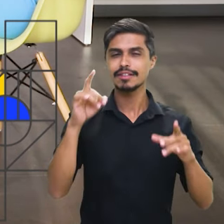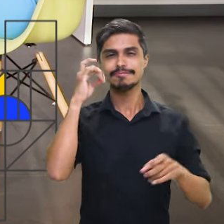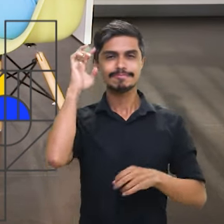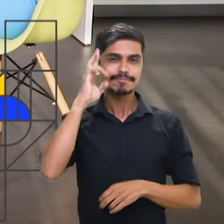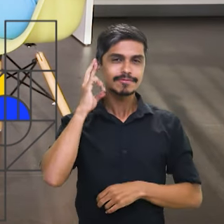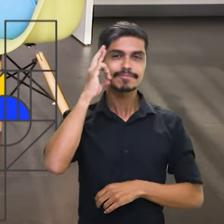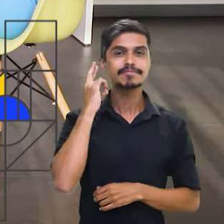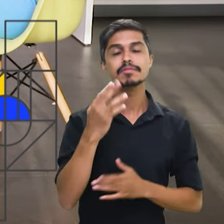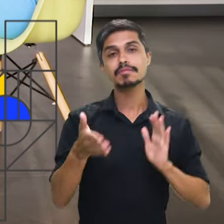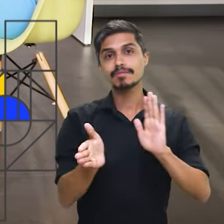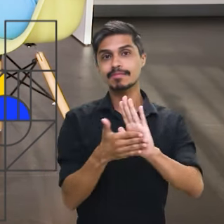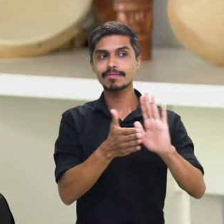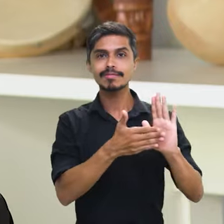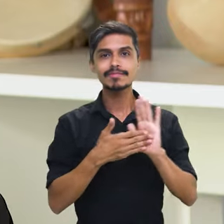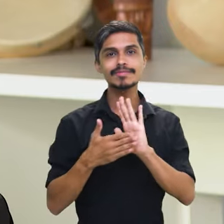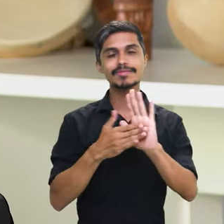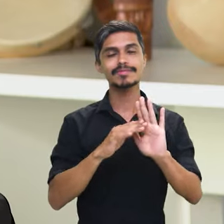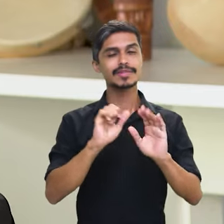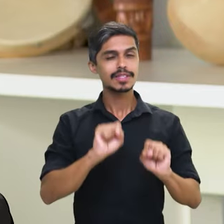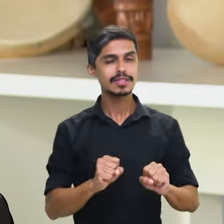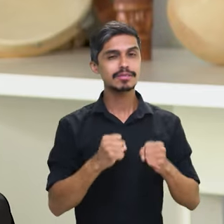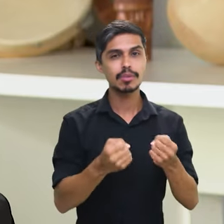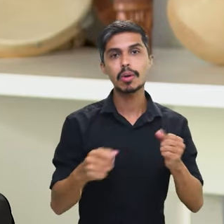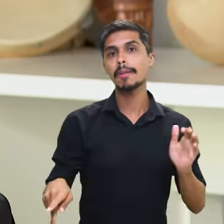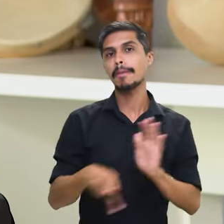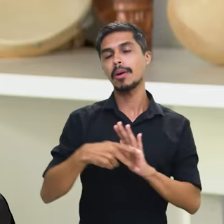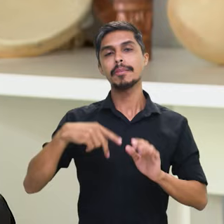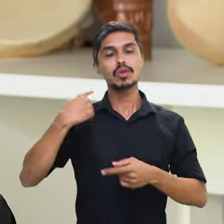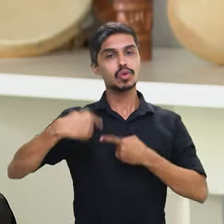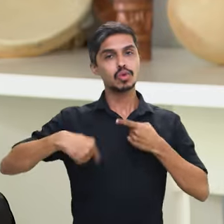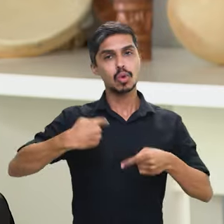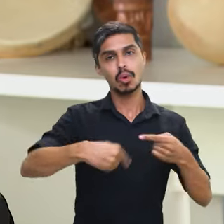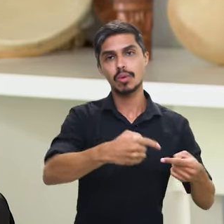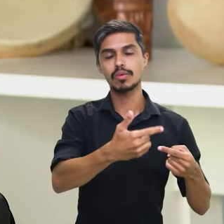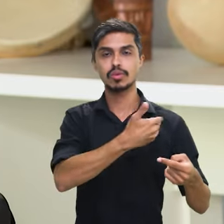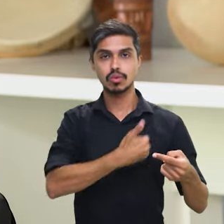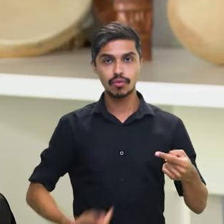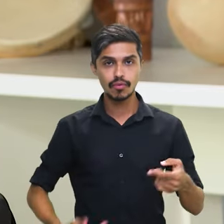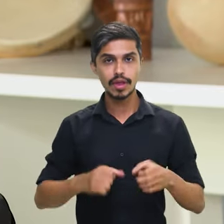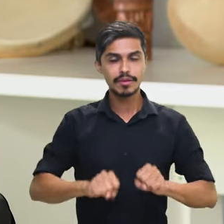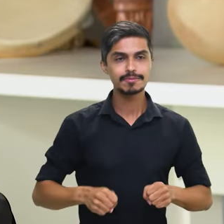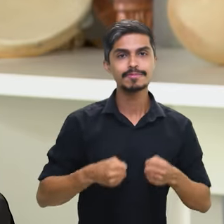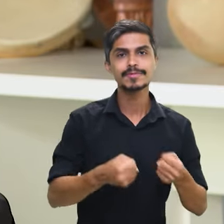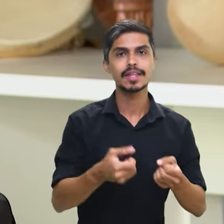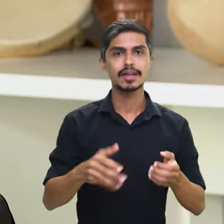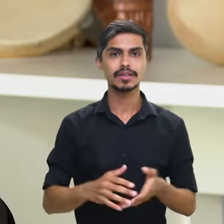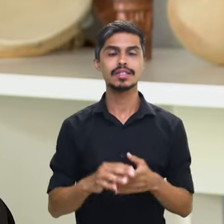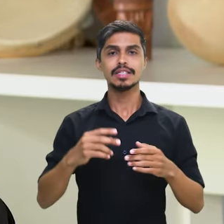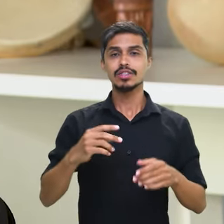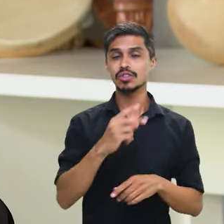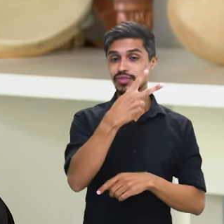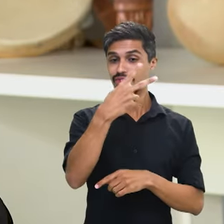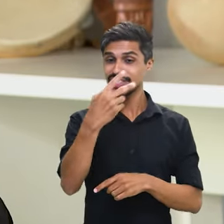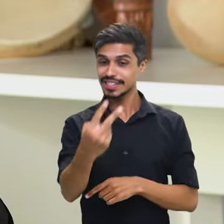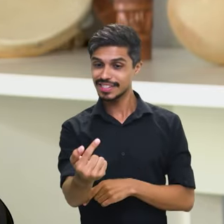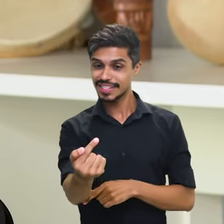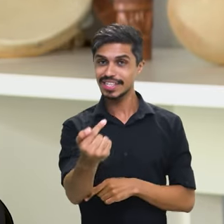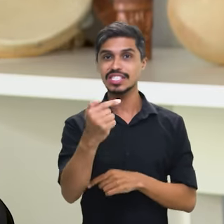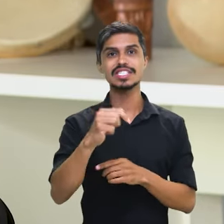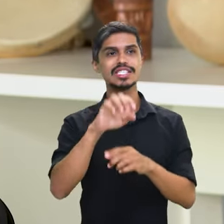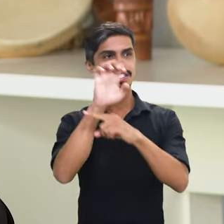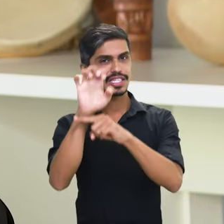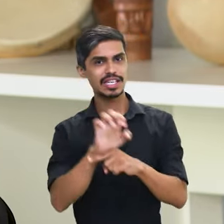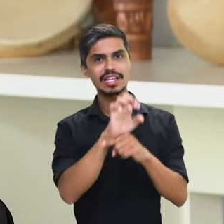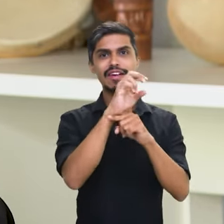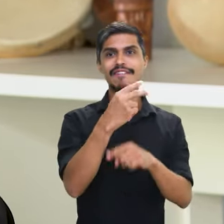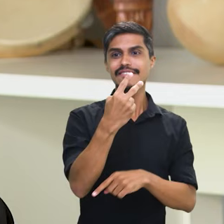refletir, propor ações, políticas públicas, desenvolvimento nos 27 estados, nos mais de 5